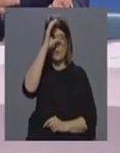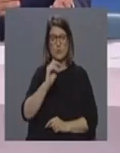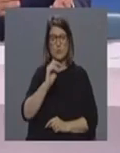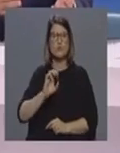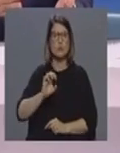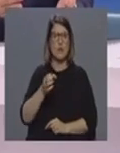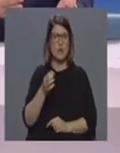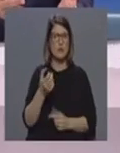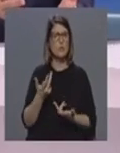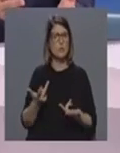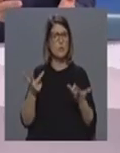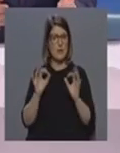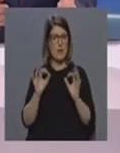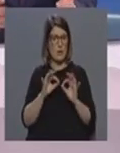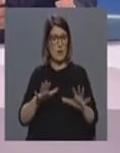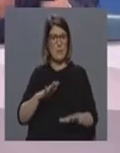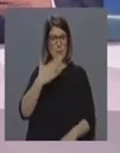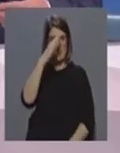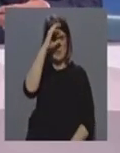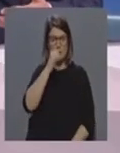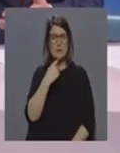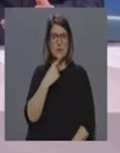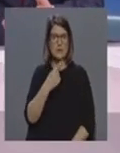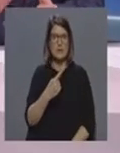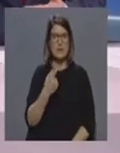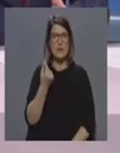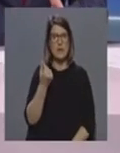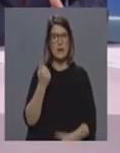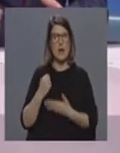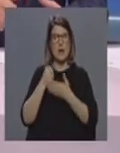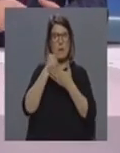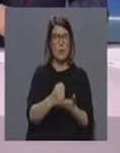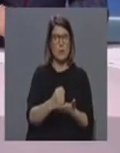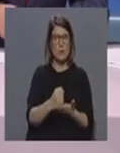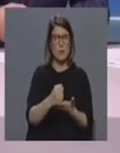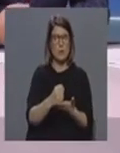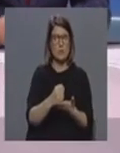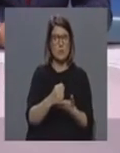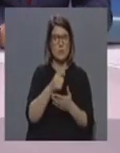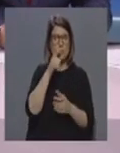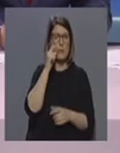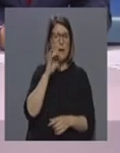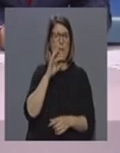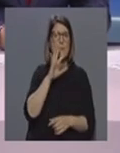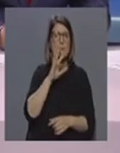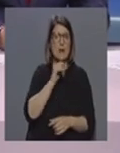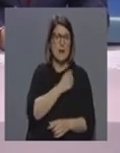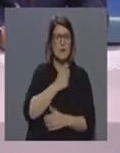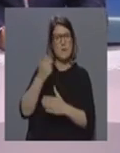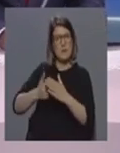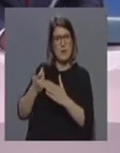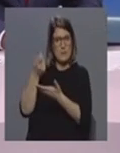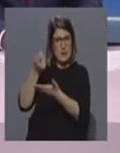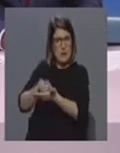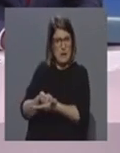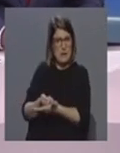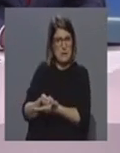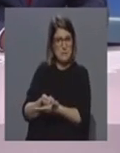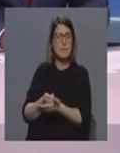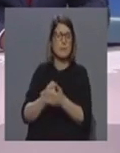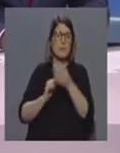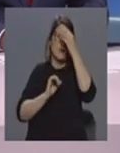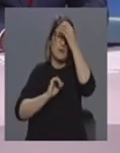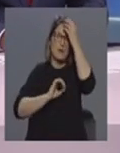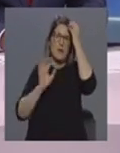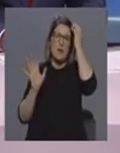tal como disse o Primeiro-Ministro, para compartilhar financeiramente os progenitores que tiverem de ficar em casa? Claro, ao fim ao cabo, quer dizer,